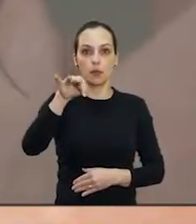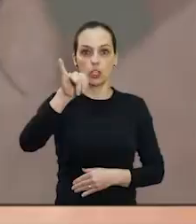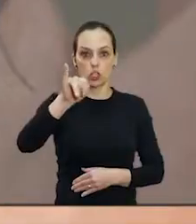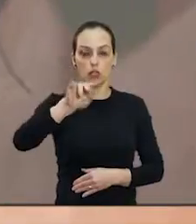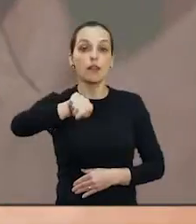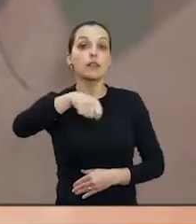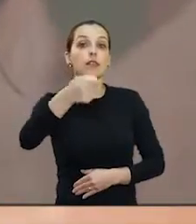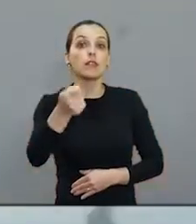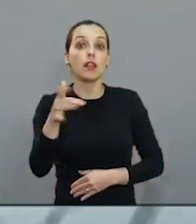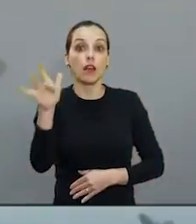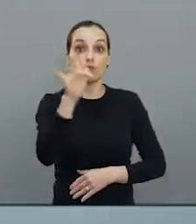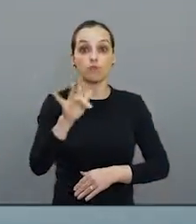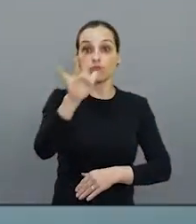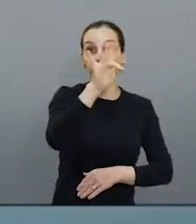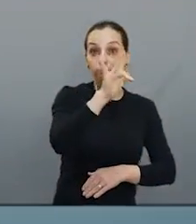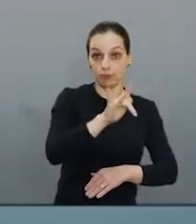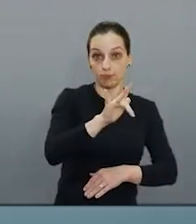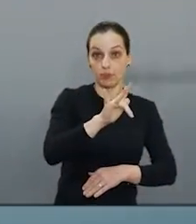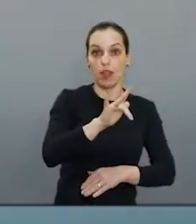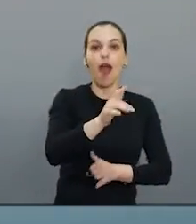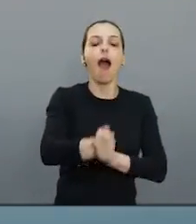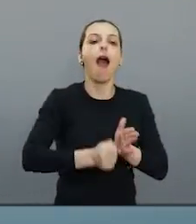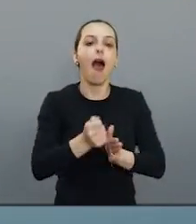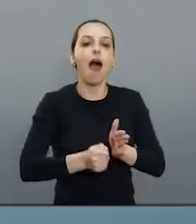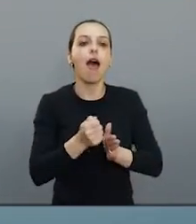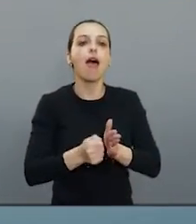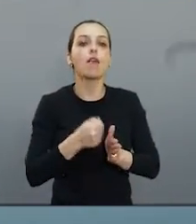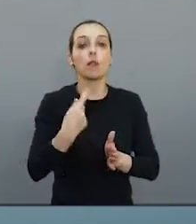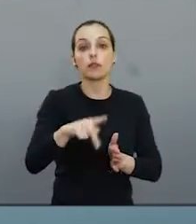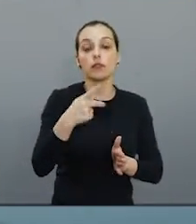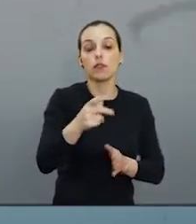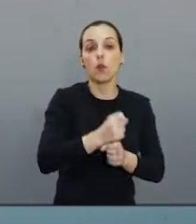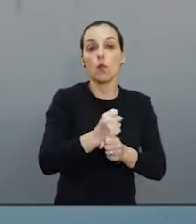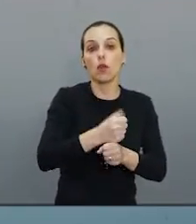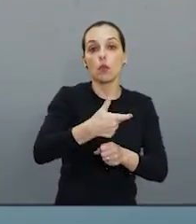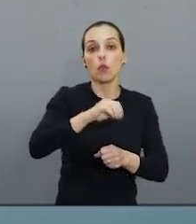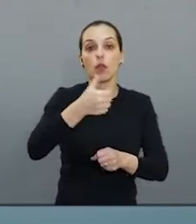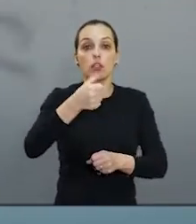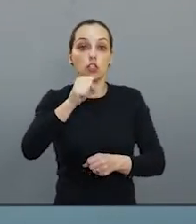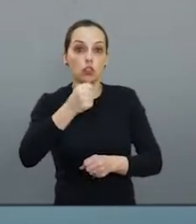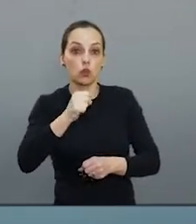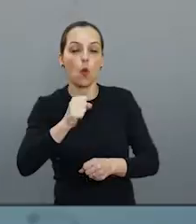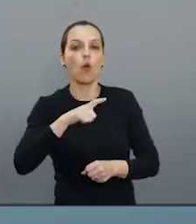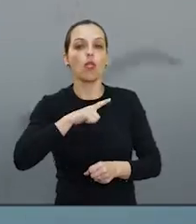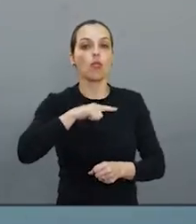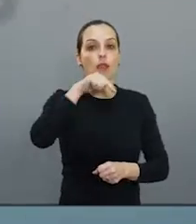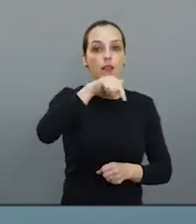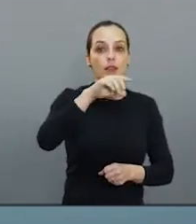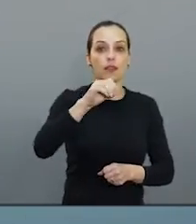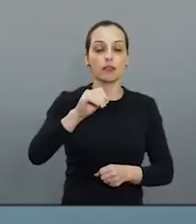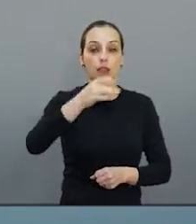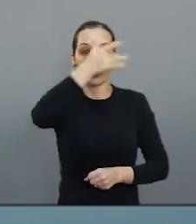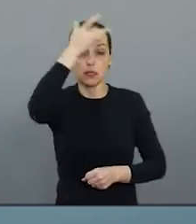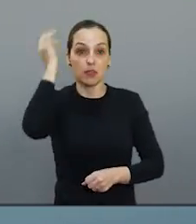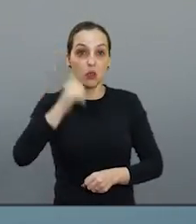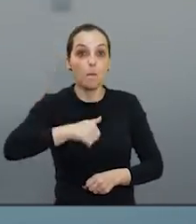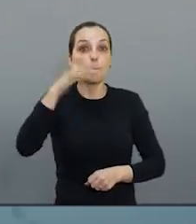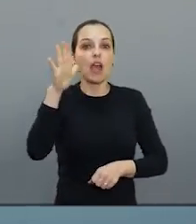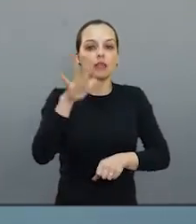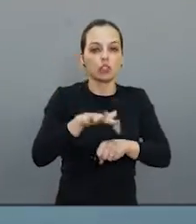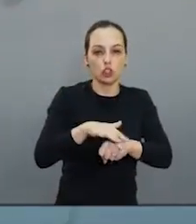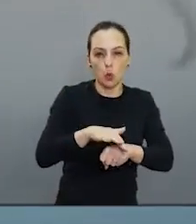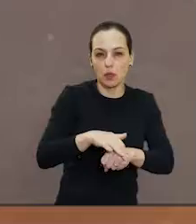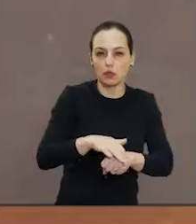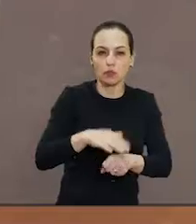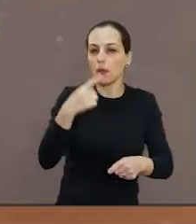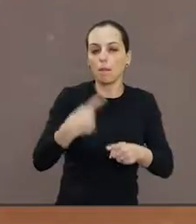aegypti. Só neste ano, este mosquitinho foi responsável por mais de 700 casos confirmados de dengue em